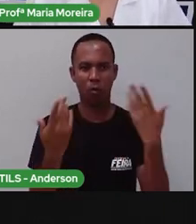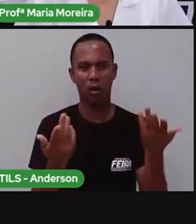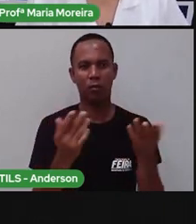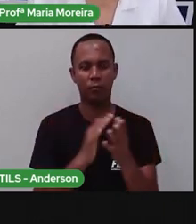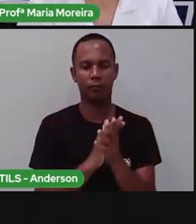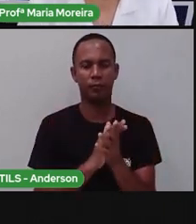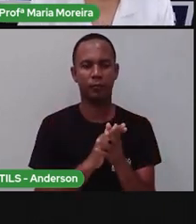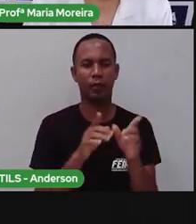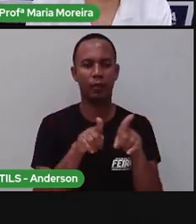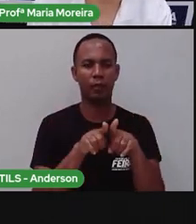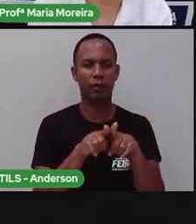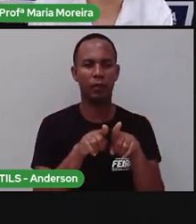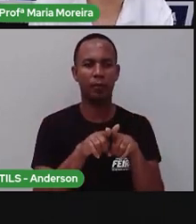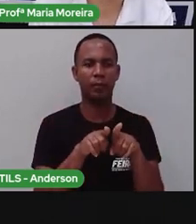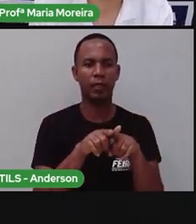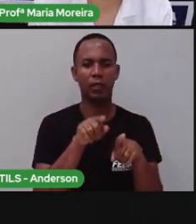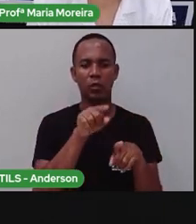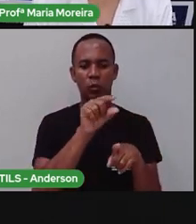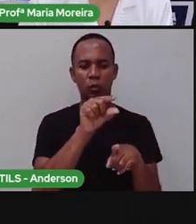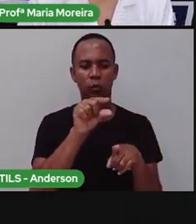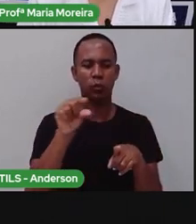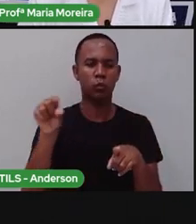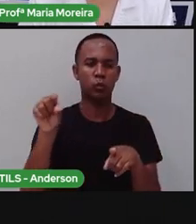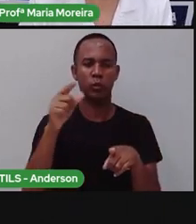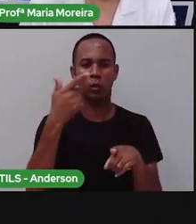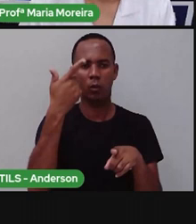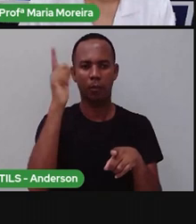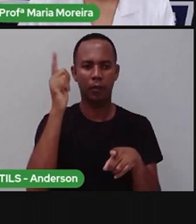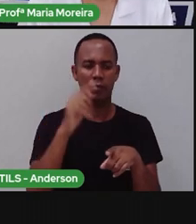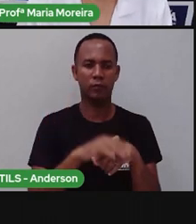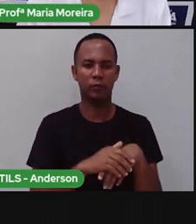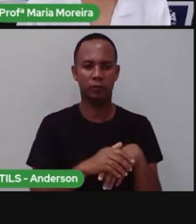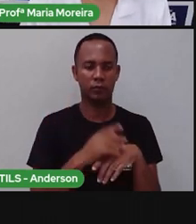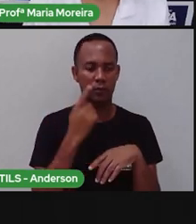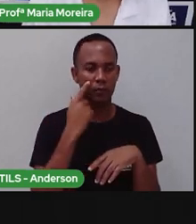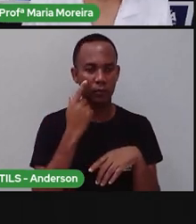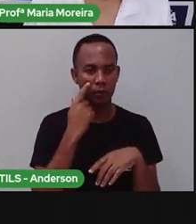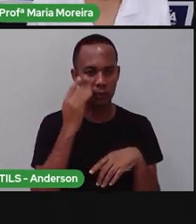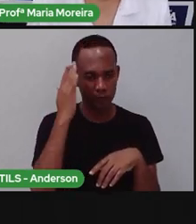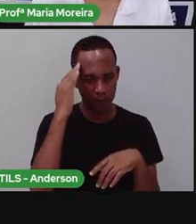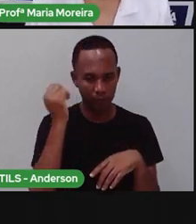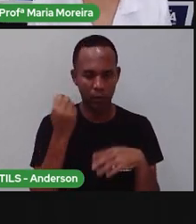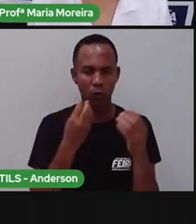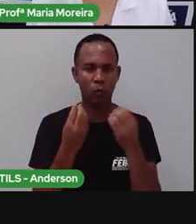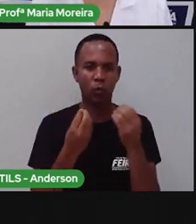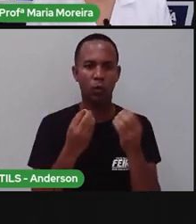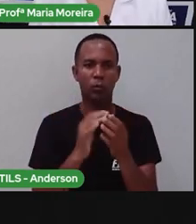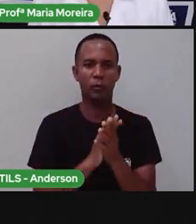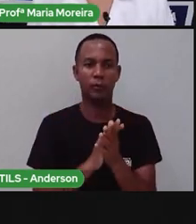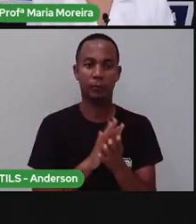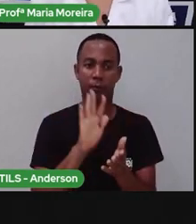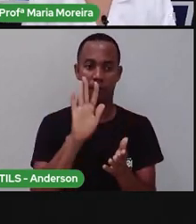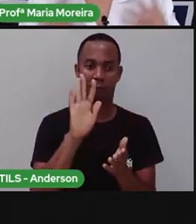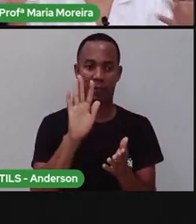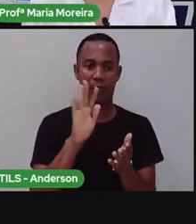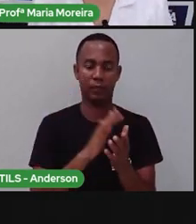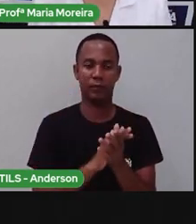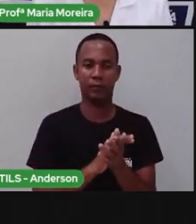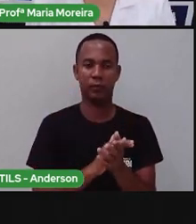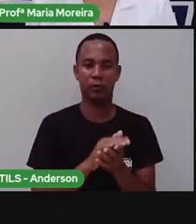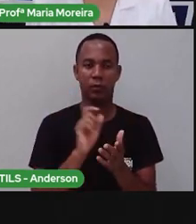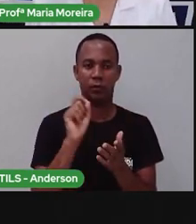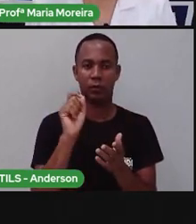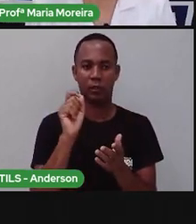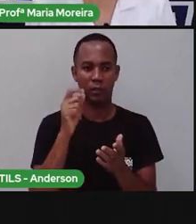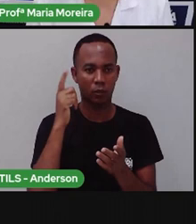o nome, se estiverem usando lá o YouTube de uma outra pessoa, para a gente saber para quem está mandando os beijinhos. Mas, para quem a gente não